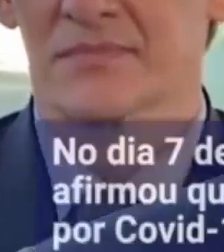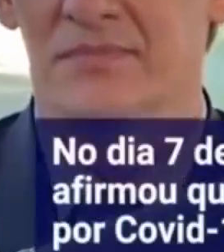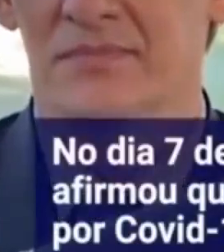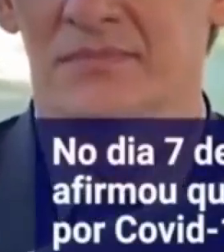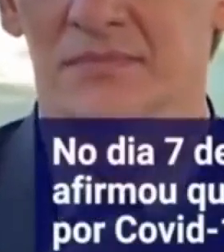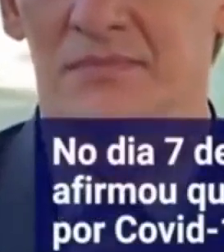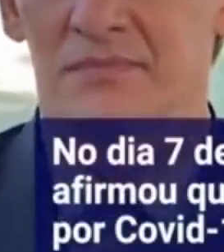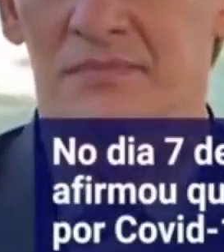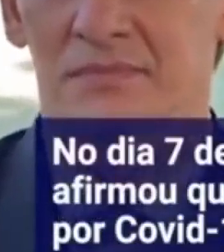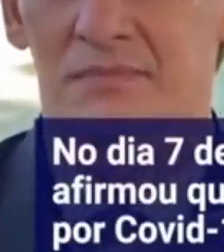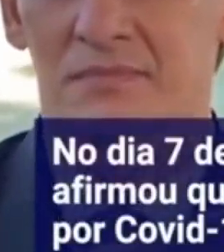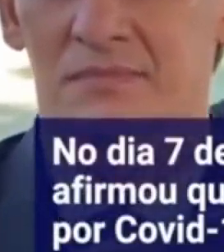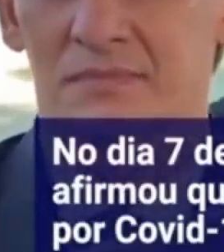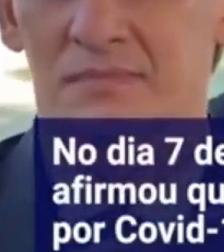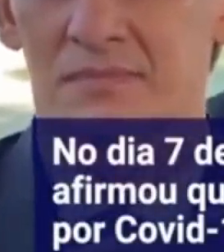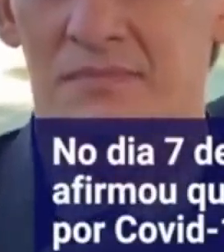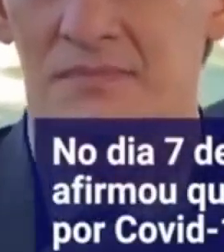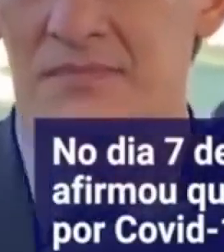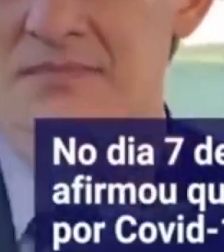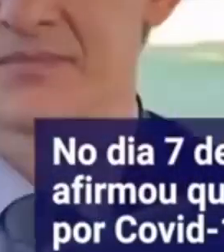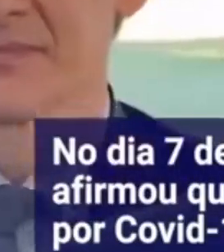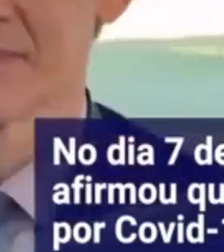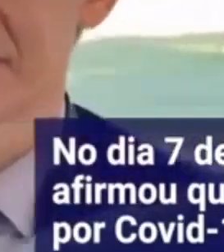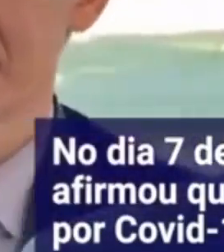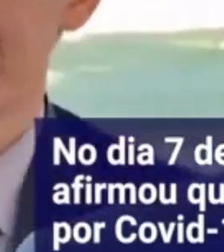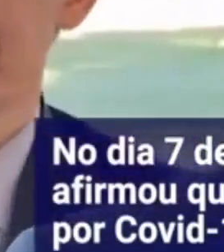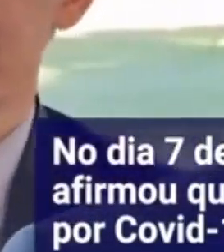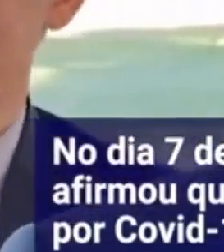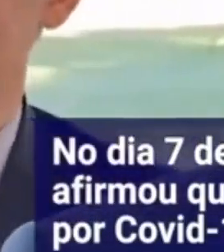meu, é do tal do Tribunal de Coisas da União,